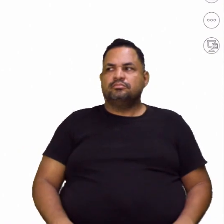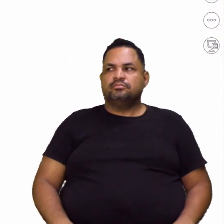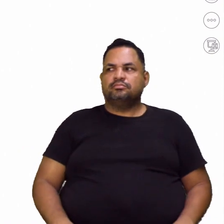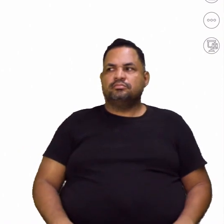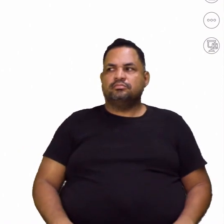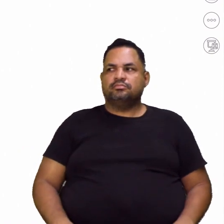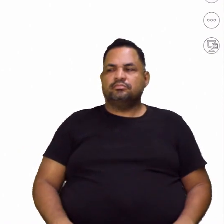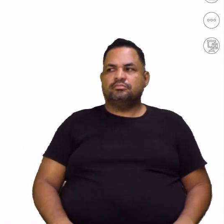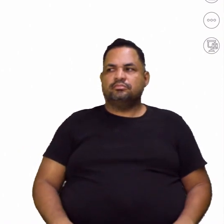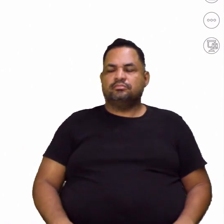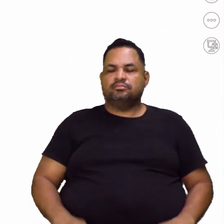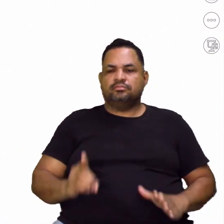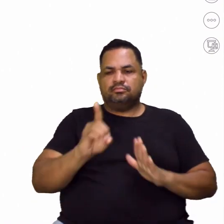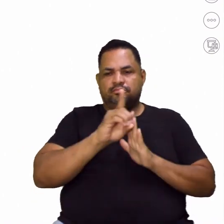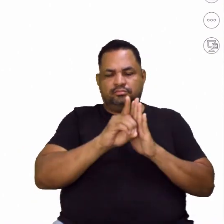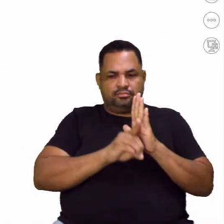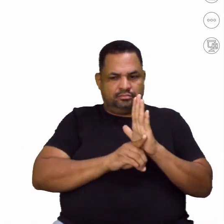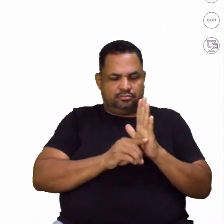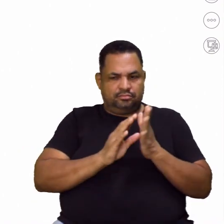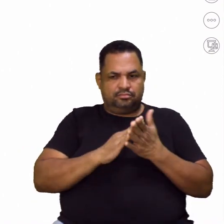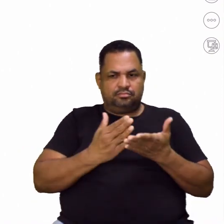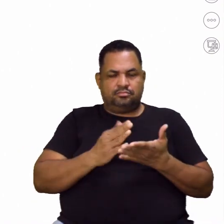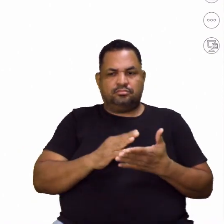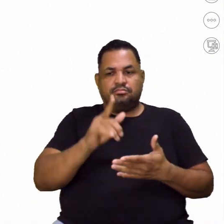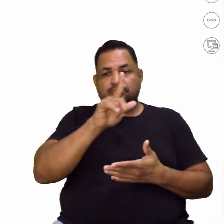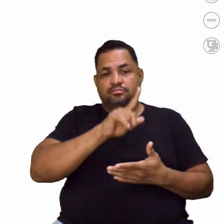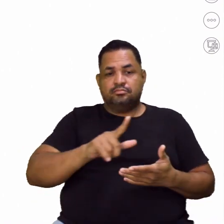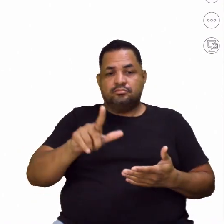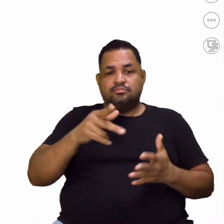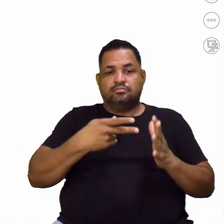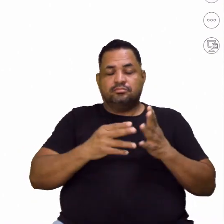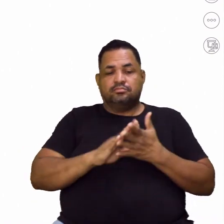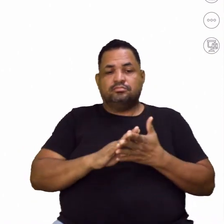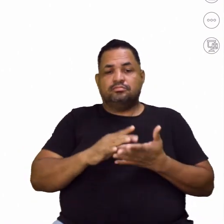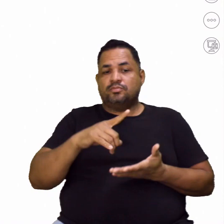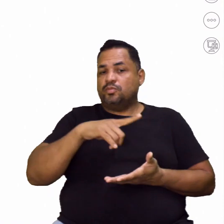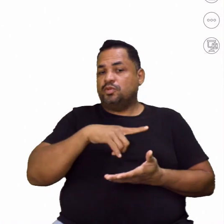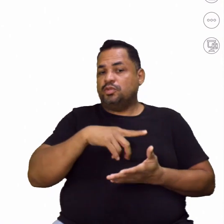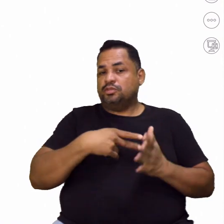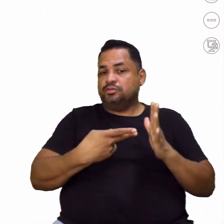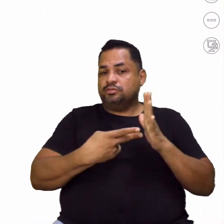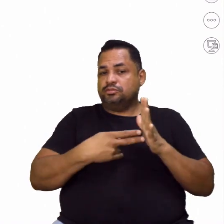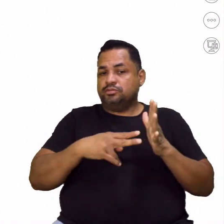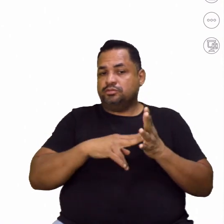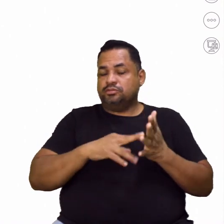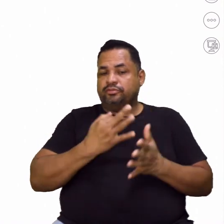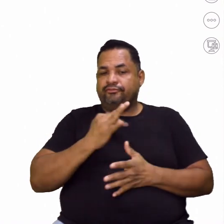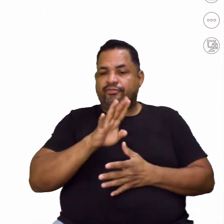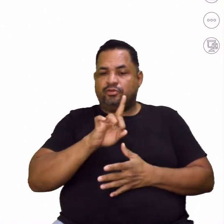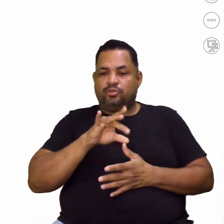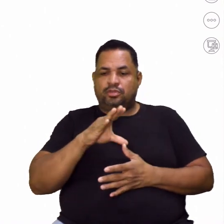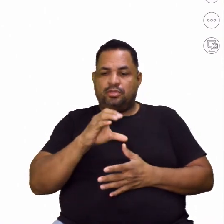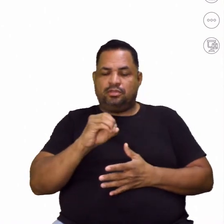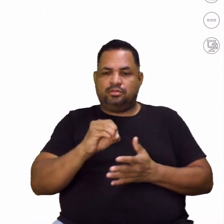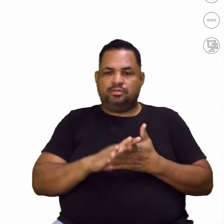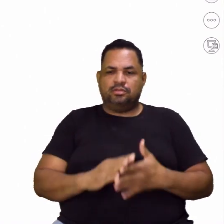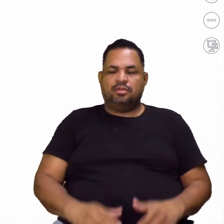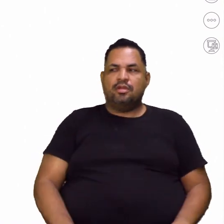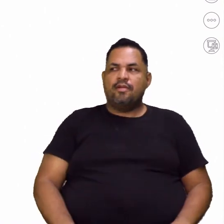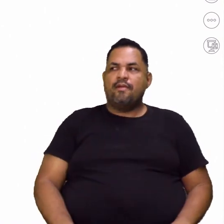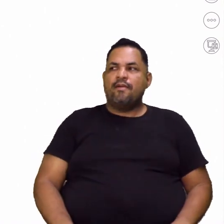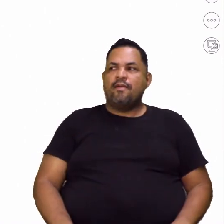do dicionário, sentido literal, tá bom? Ou no sentido figurado, como eu tenho aqui